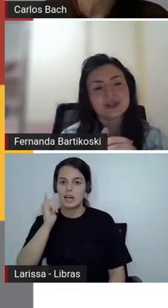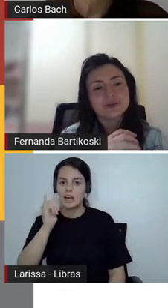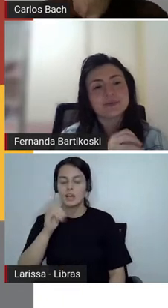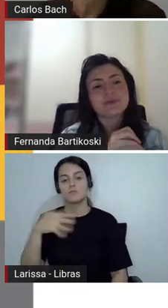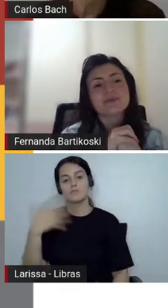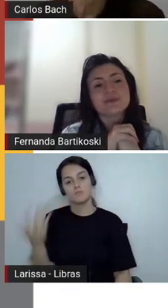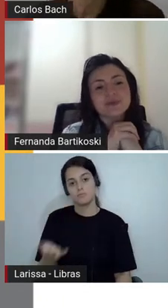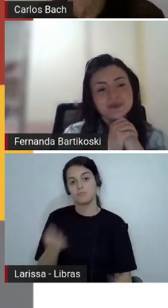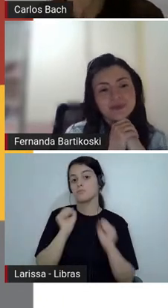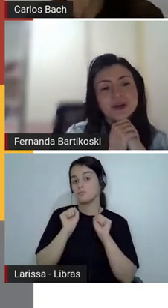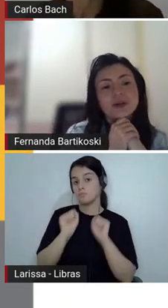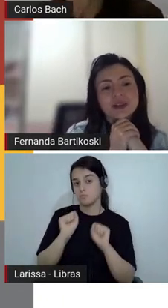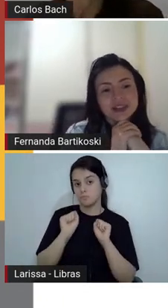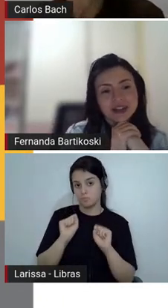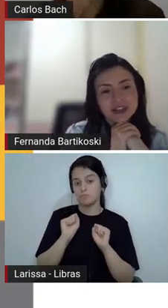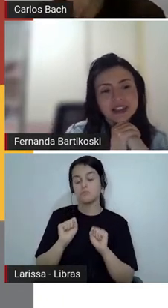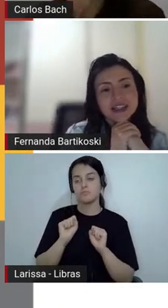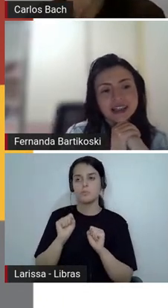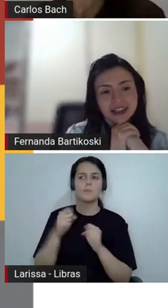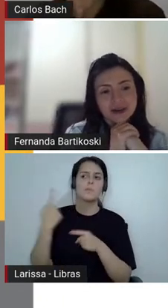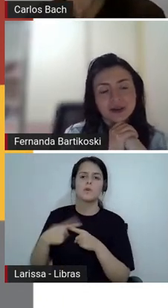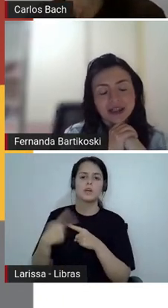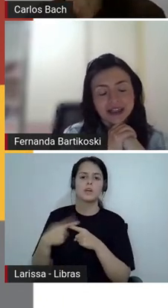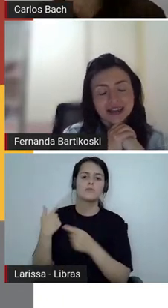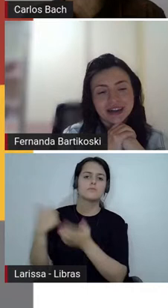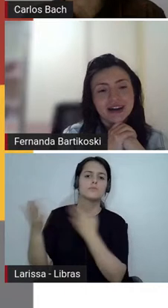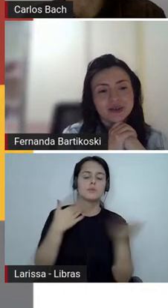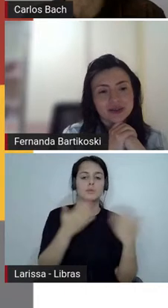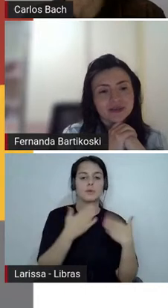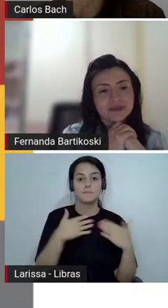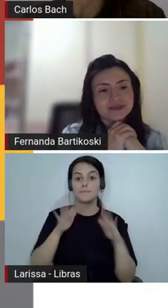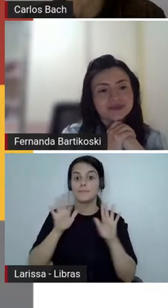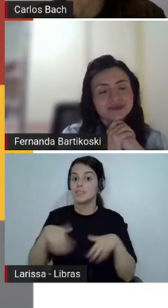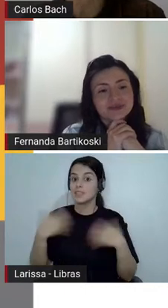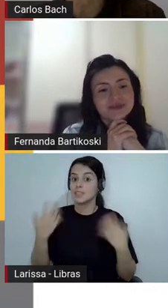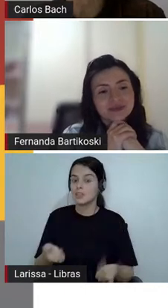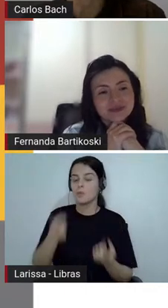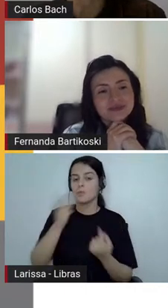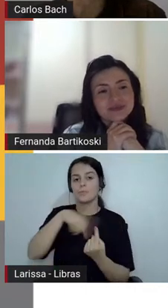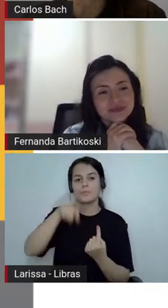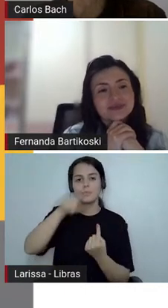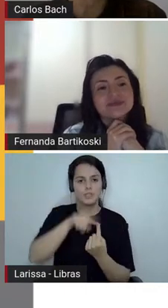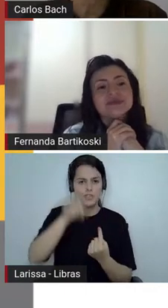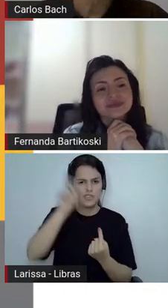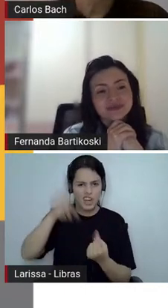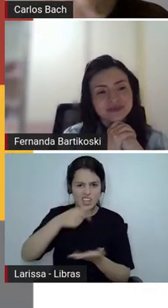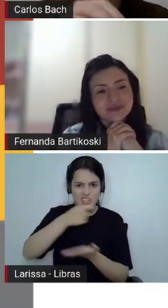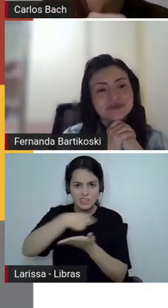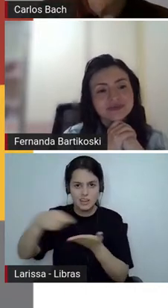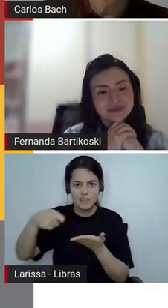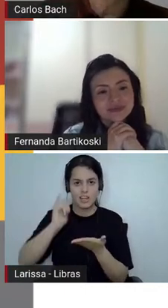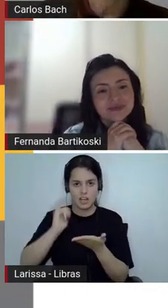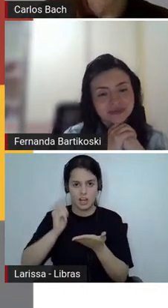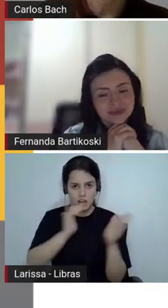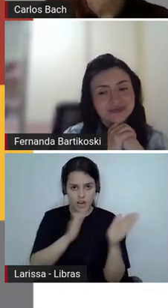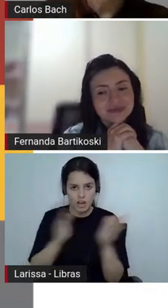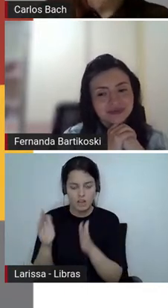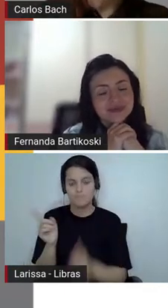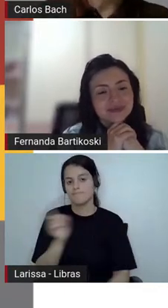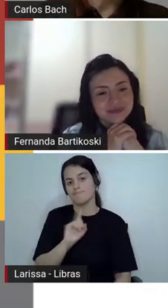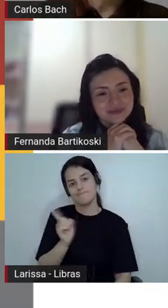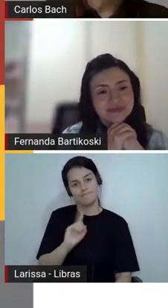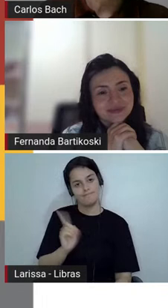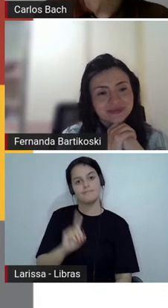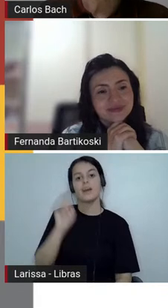alunos construam crônicas produção escrita da crônica né Carlos nós queremos a fruição literária desse texto